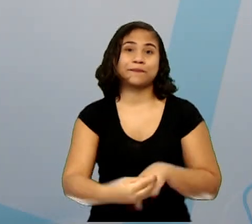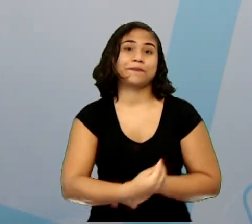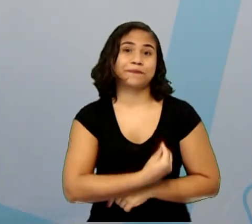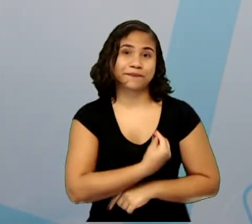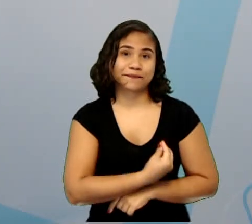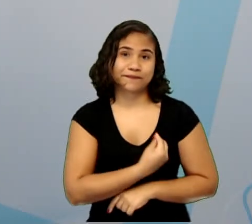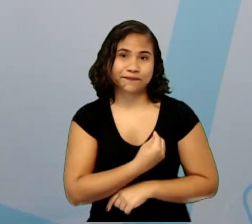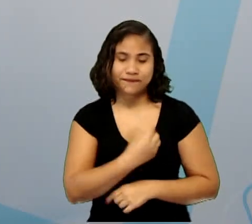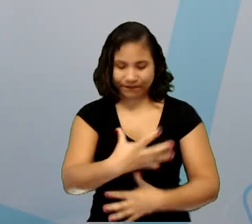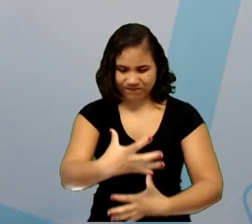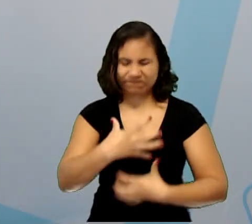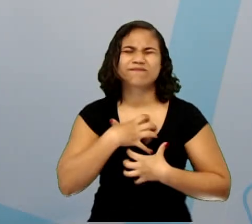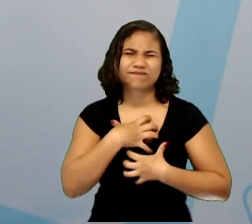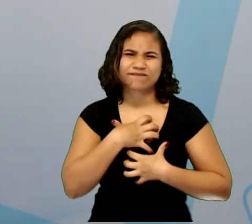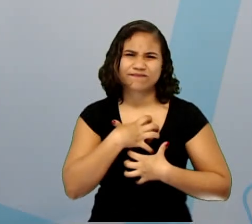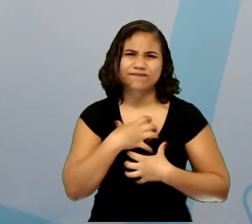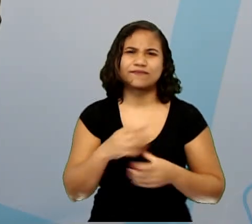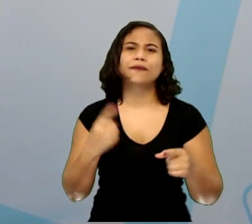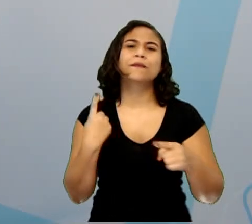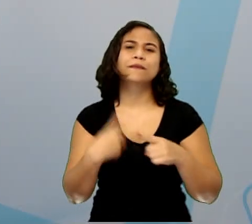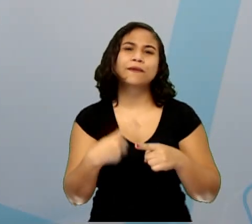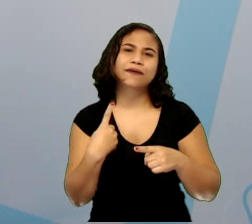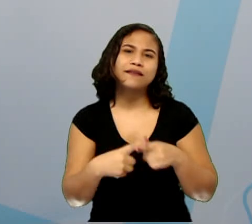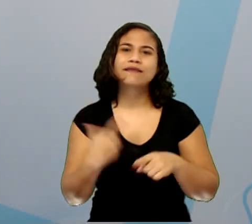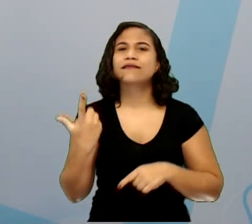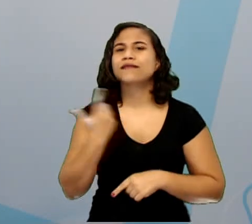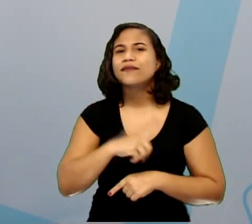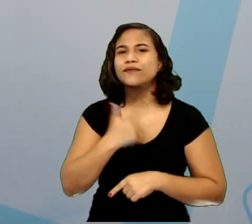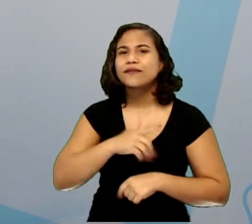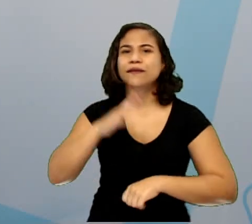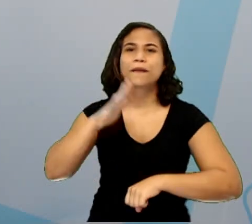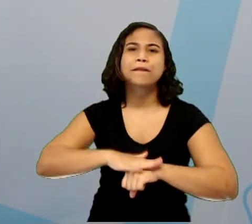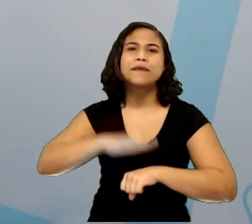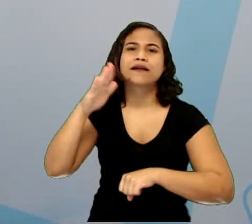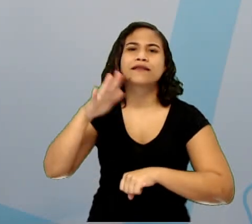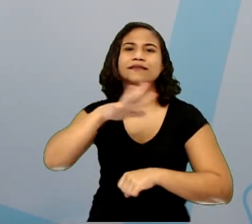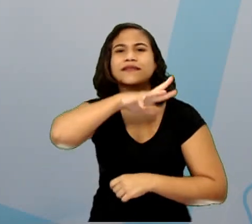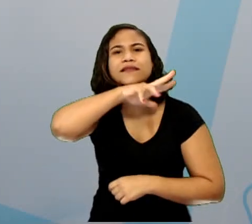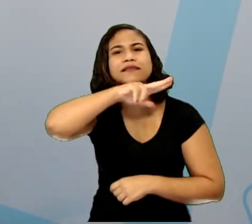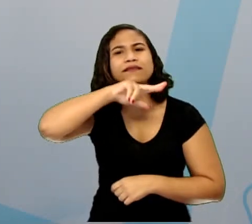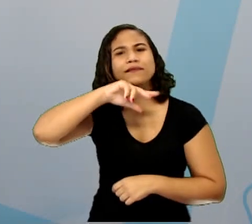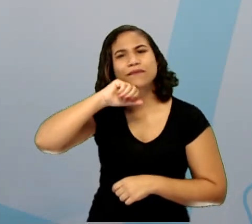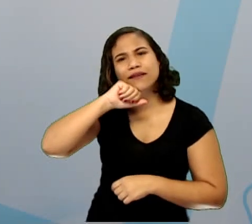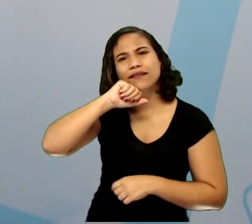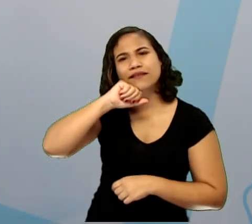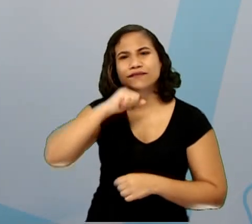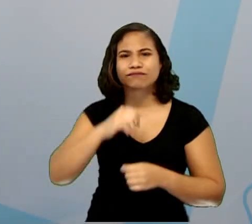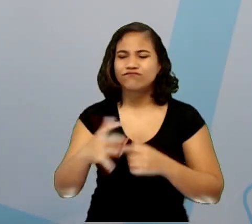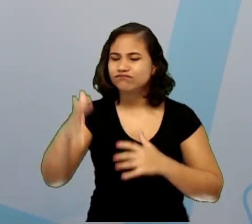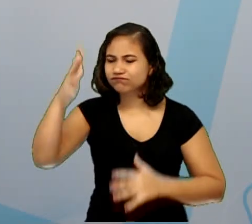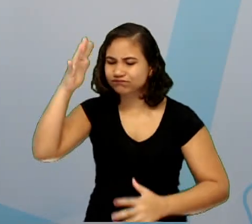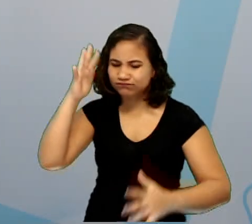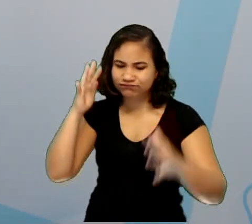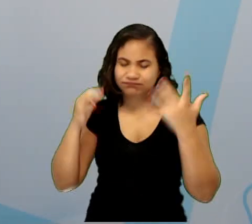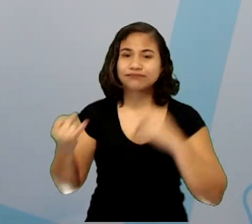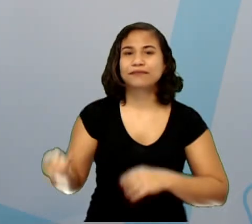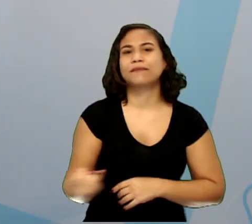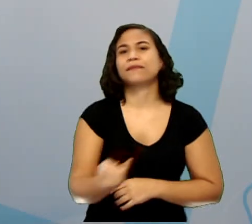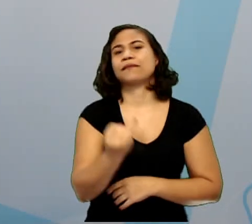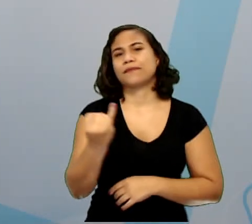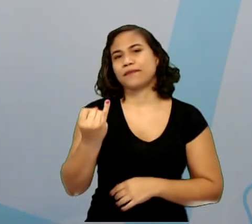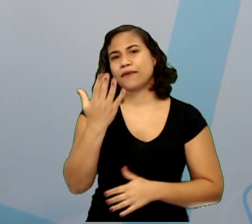afetada, porque não haveria mais animais e vegetais que são tão importantes para a nossa